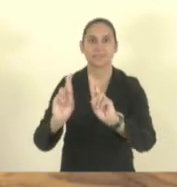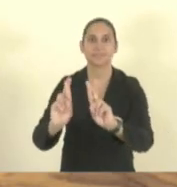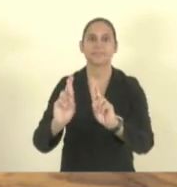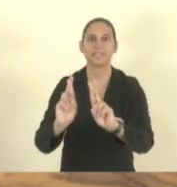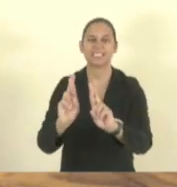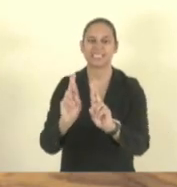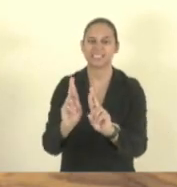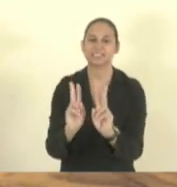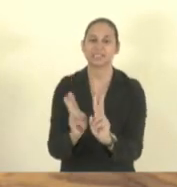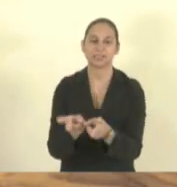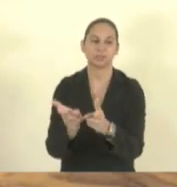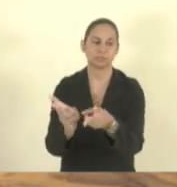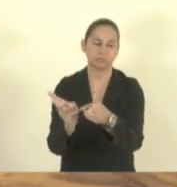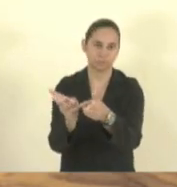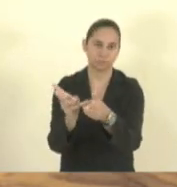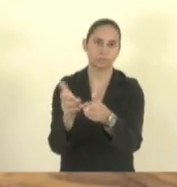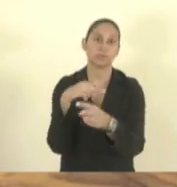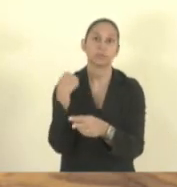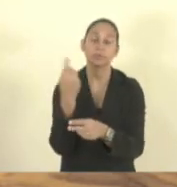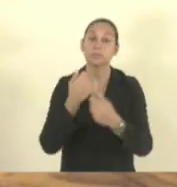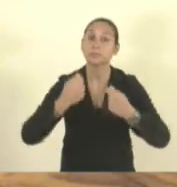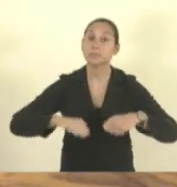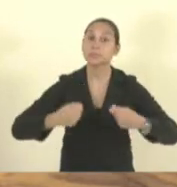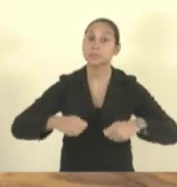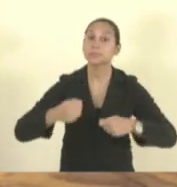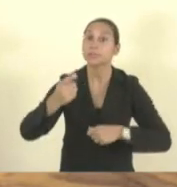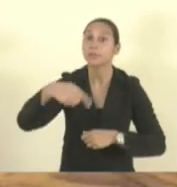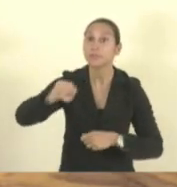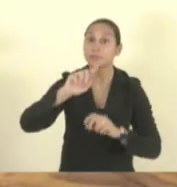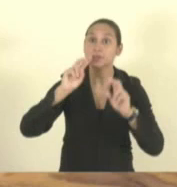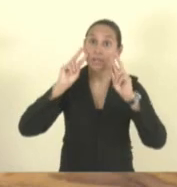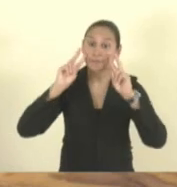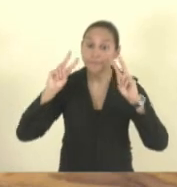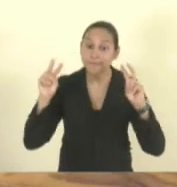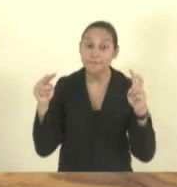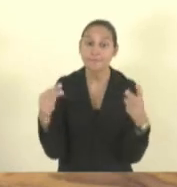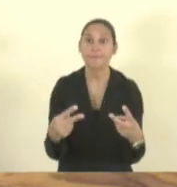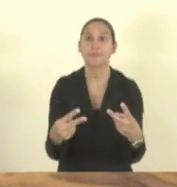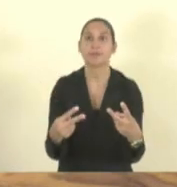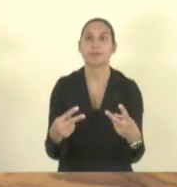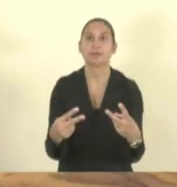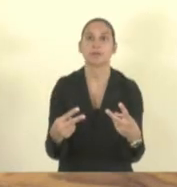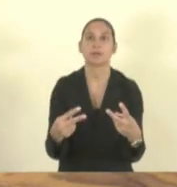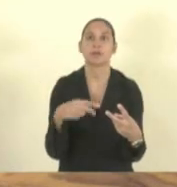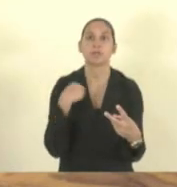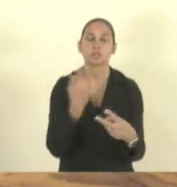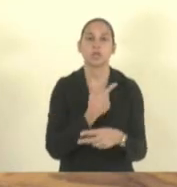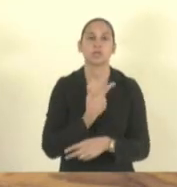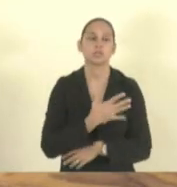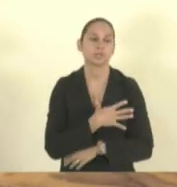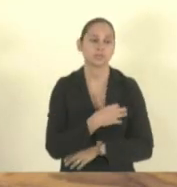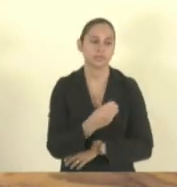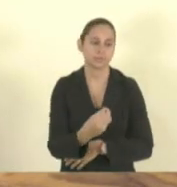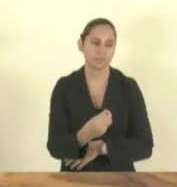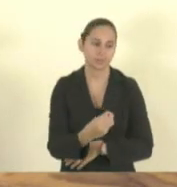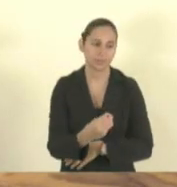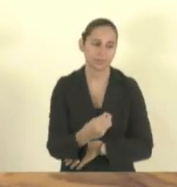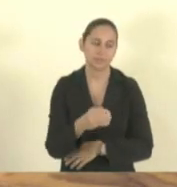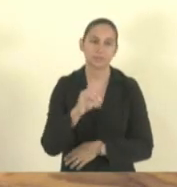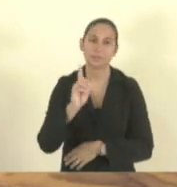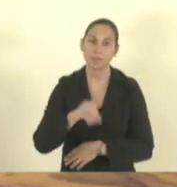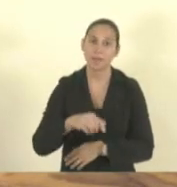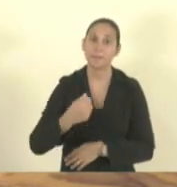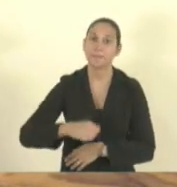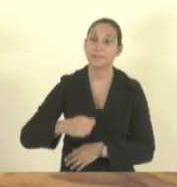morre e a gente precisa que vocês tenham um olhar para isso nossos filhos não são invisíveis